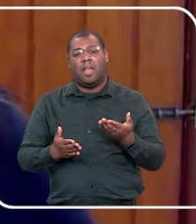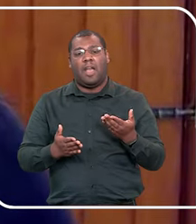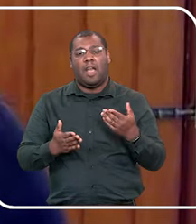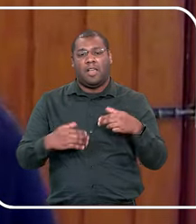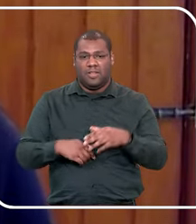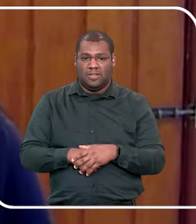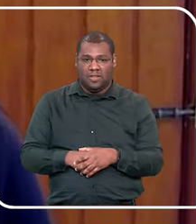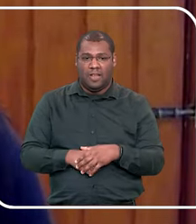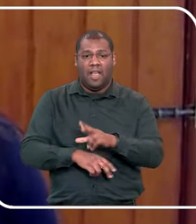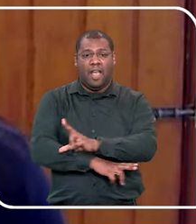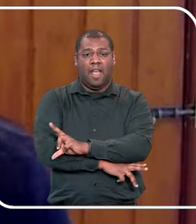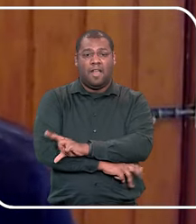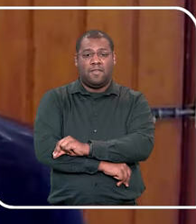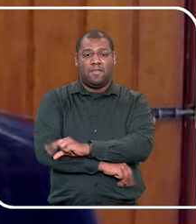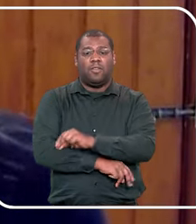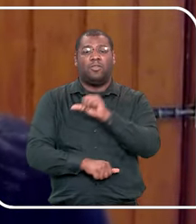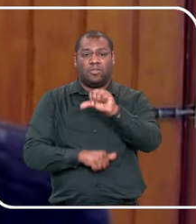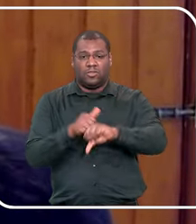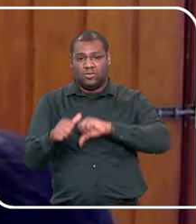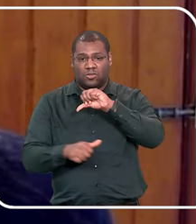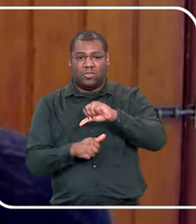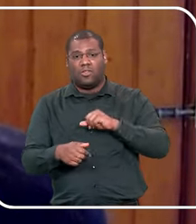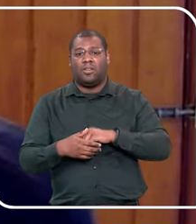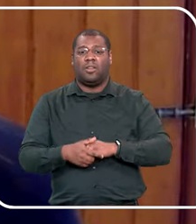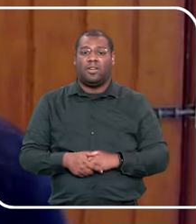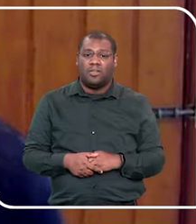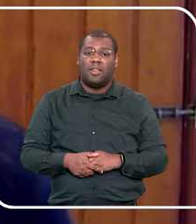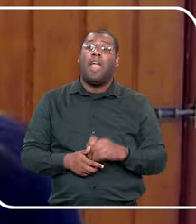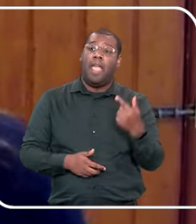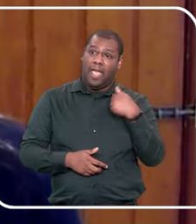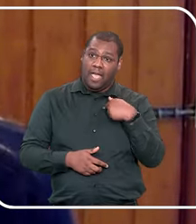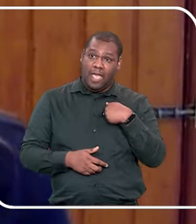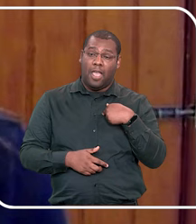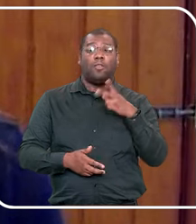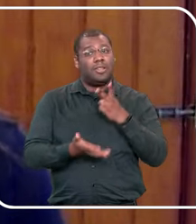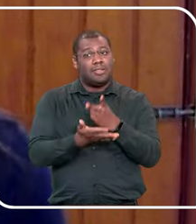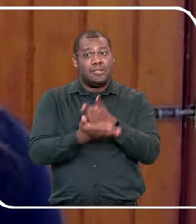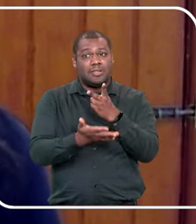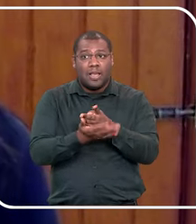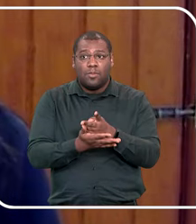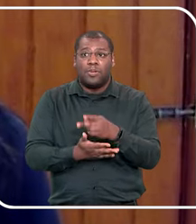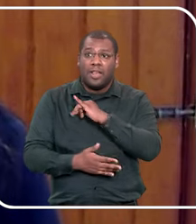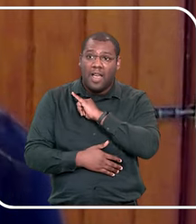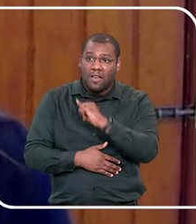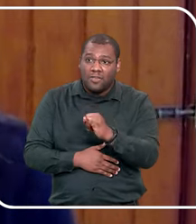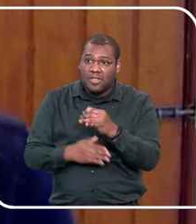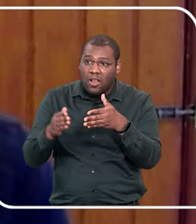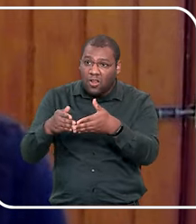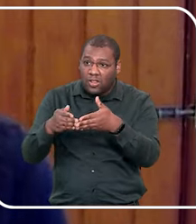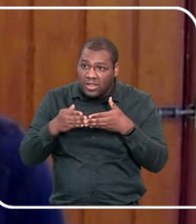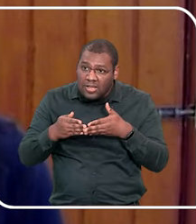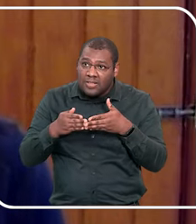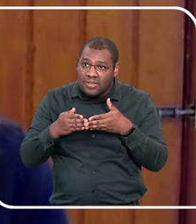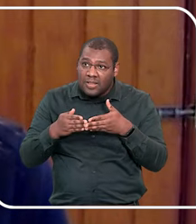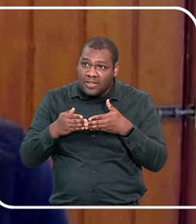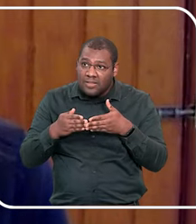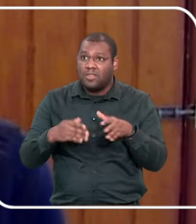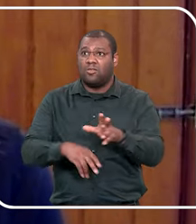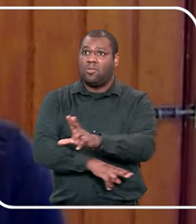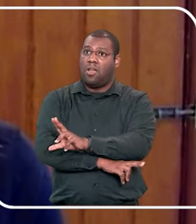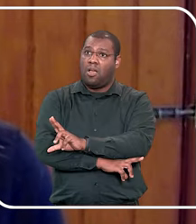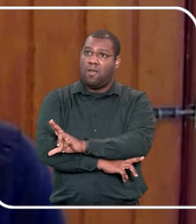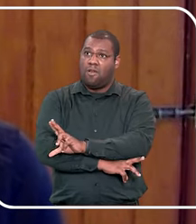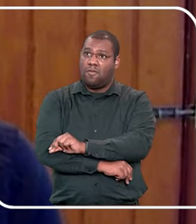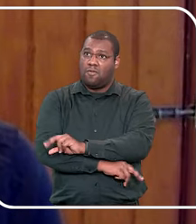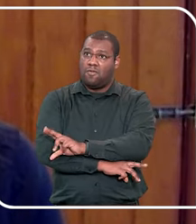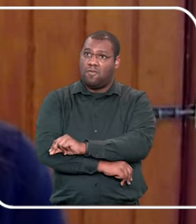foi tirar a fralda para trocar, eu sempre pedi a licença, dá licença, vou trocar sua fralda, a criança repetiu a rede